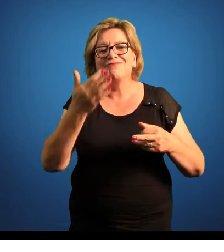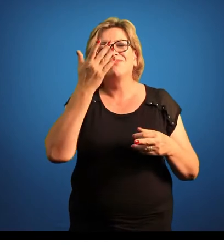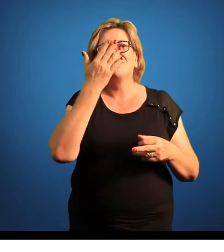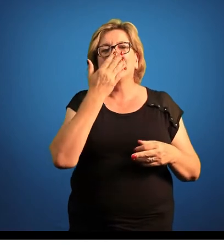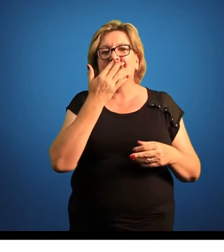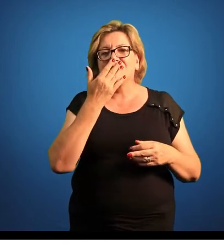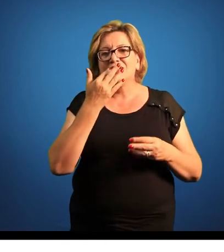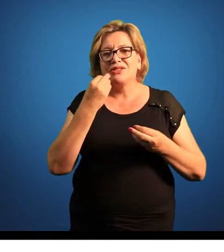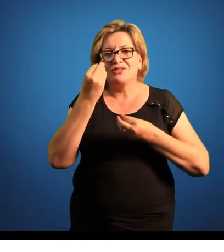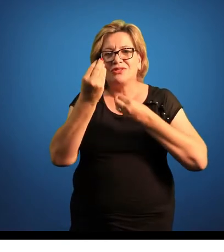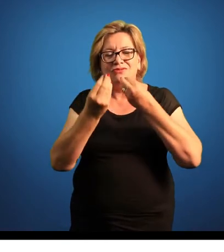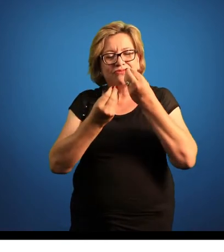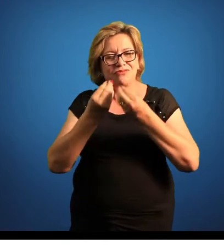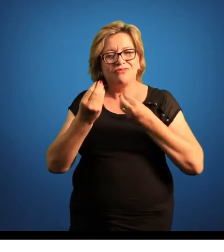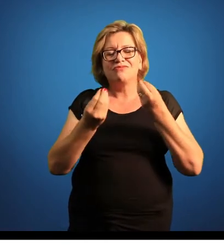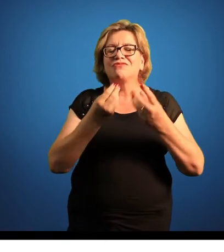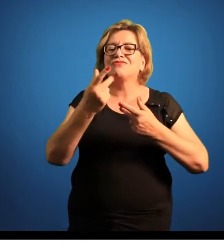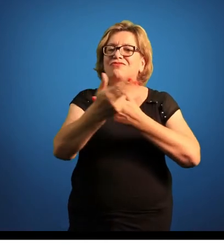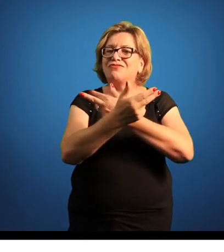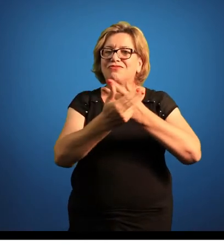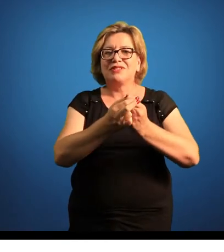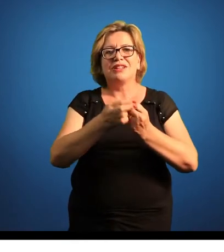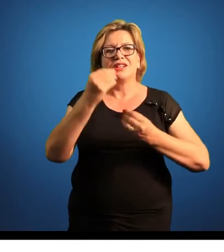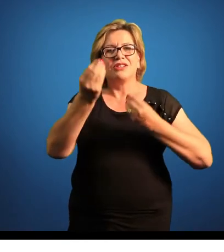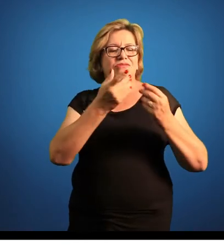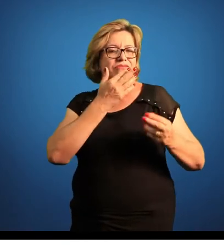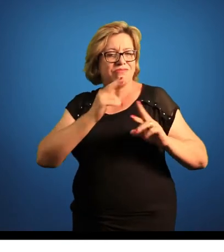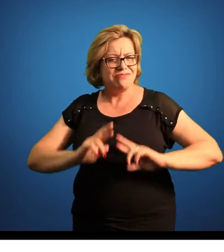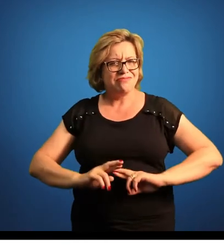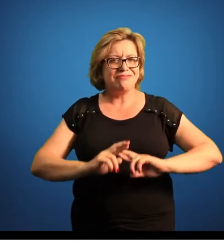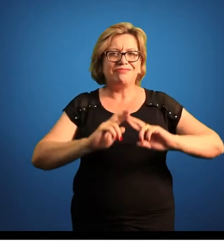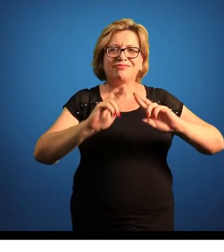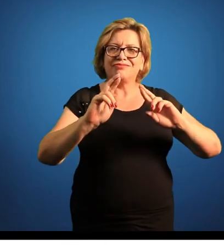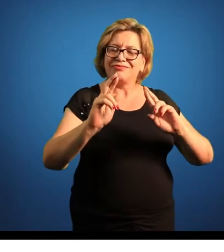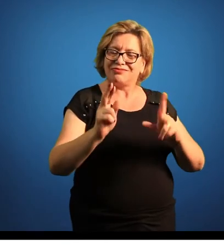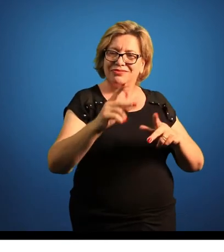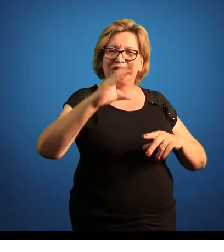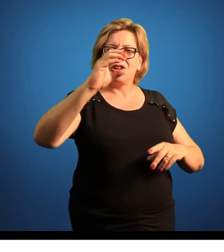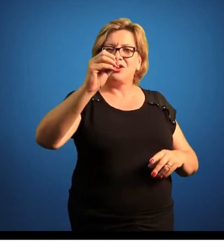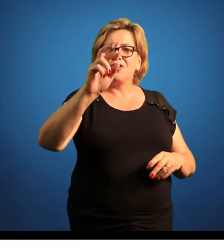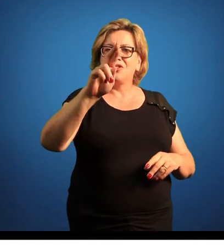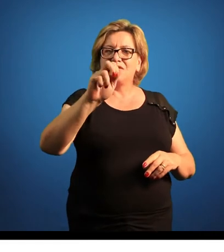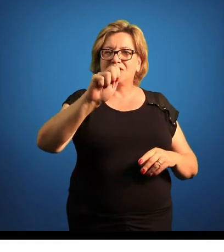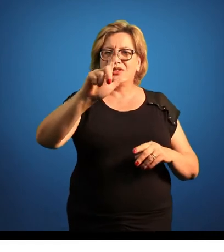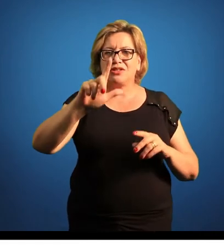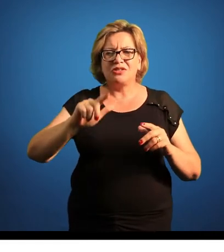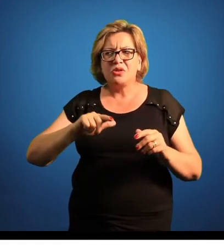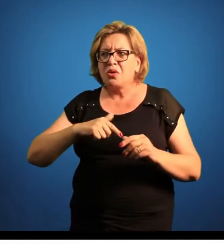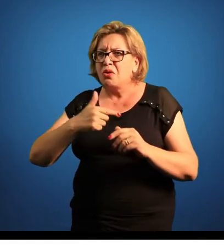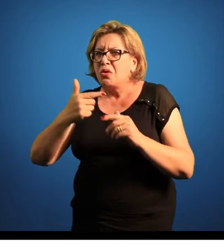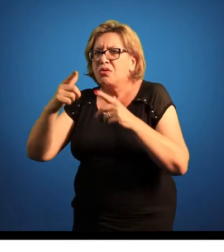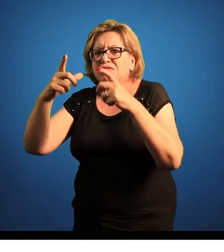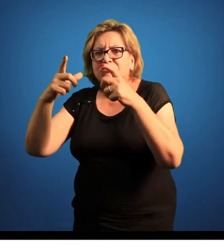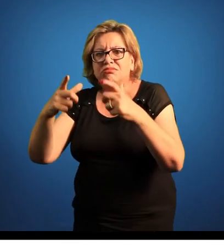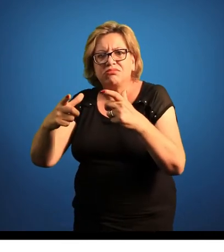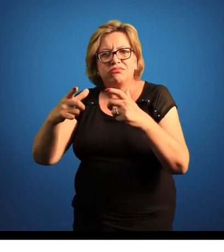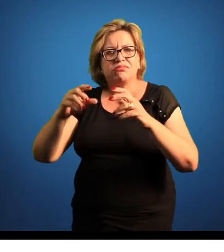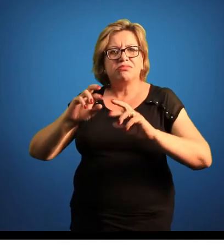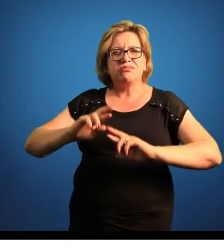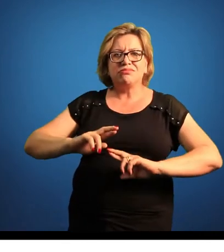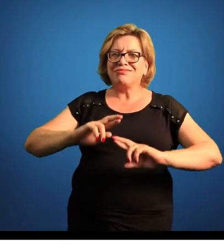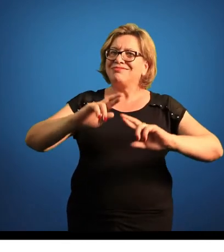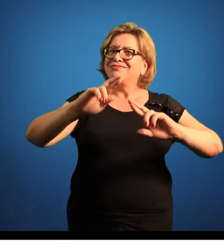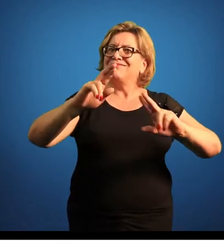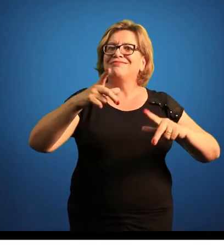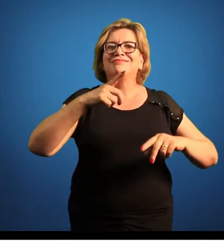muitas zouchantelas de tipos diferentes, dão cores diferentes aos corais. Em nenhum outro tipo de aquário ou de ambiente na natureza, você